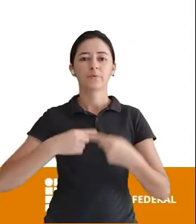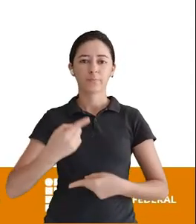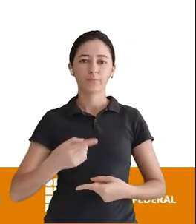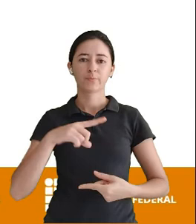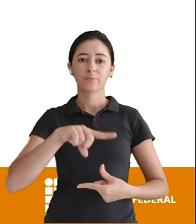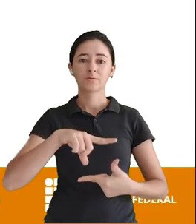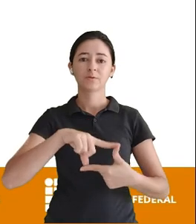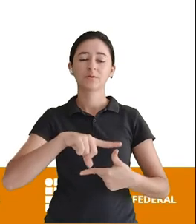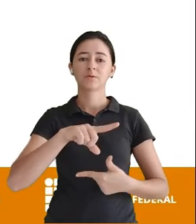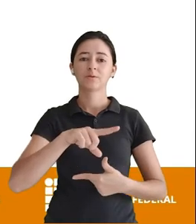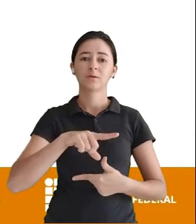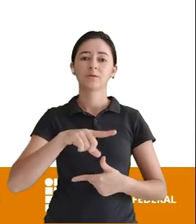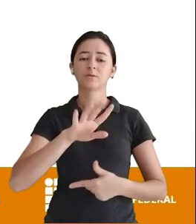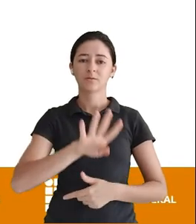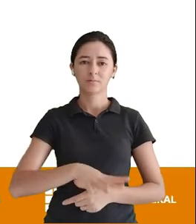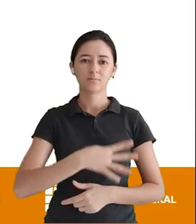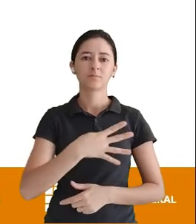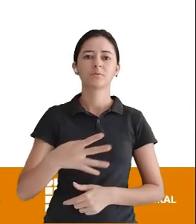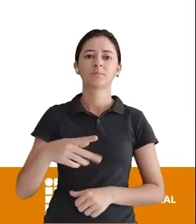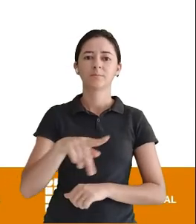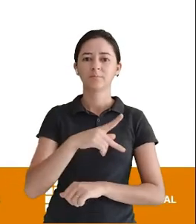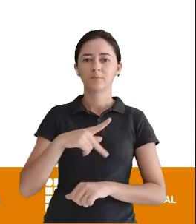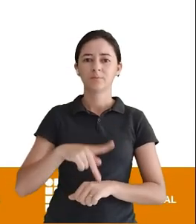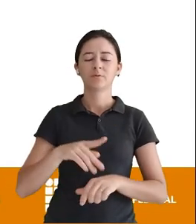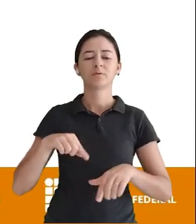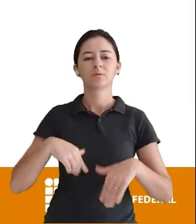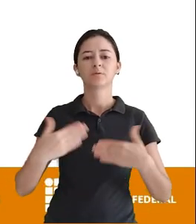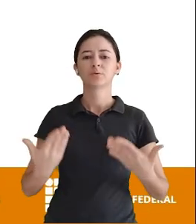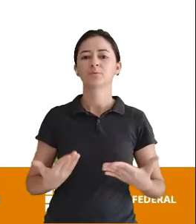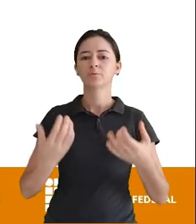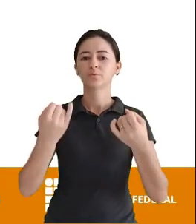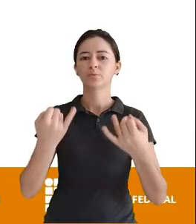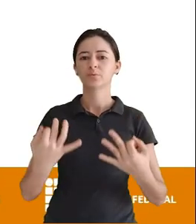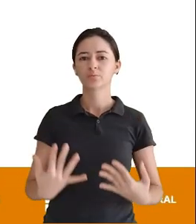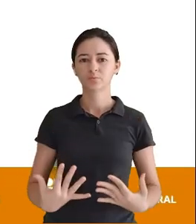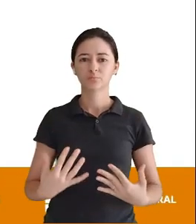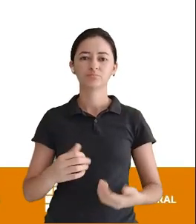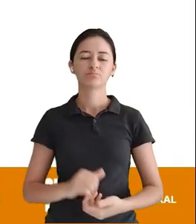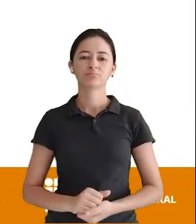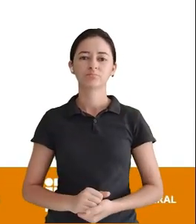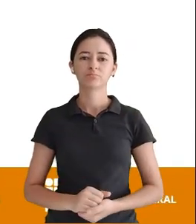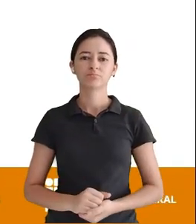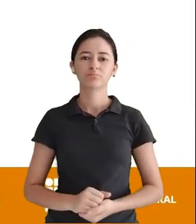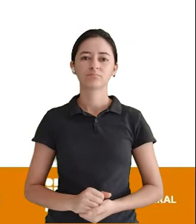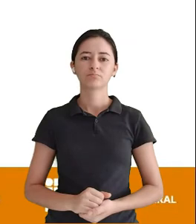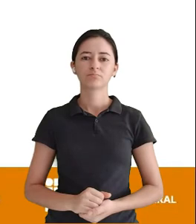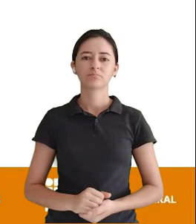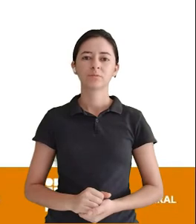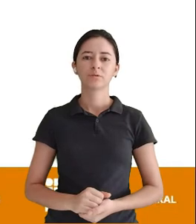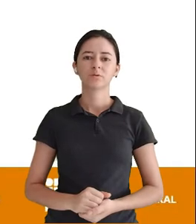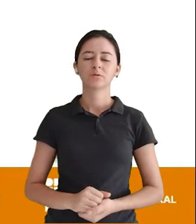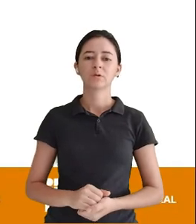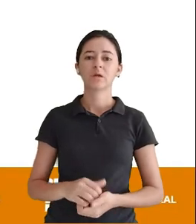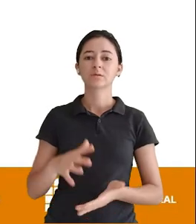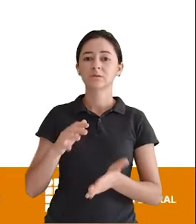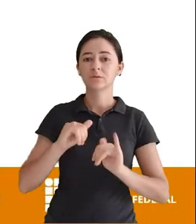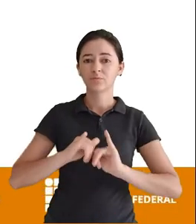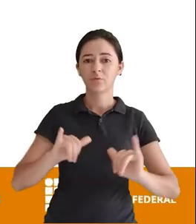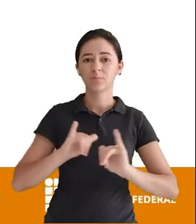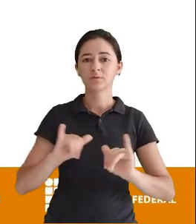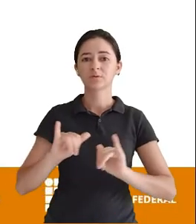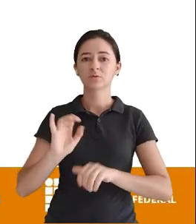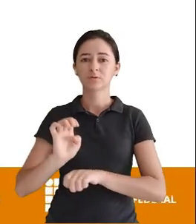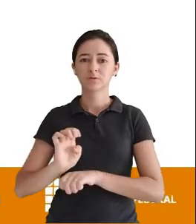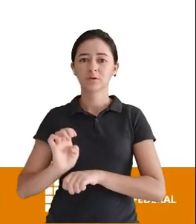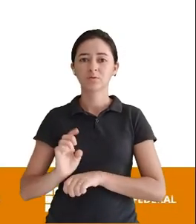tabela país Então como eu falei Olha só O registro aqui Os registros De estado Estão vinculados Ao